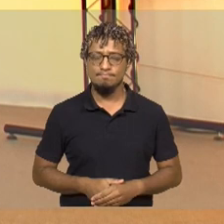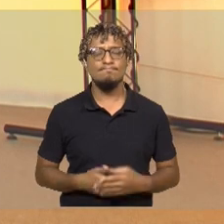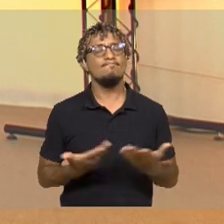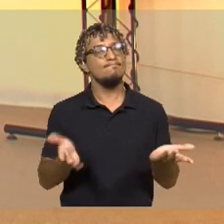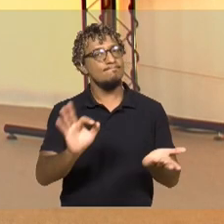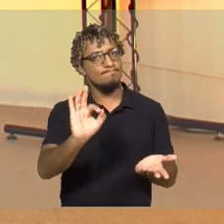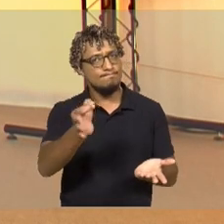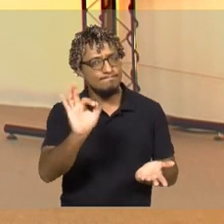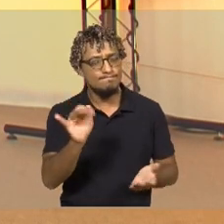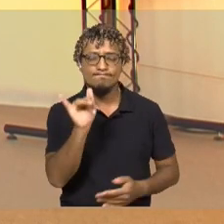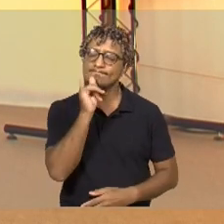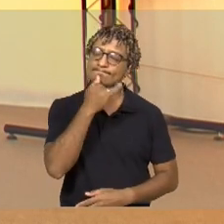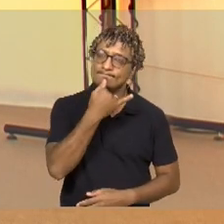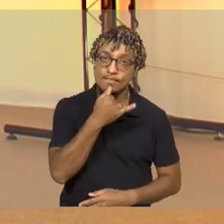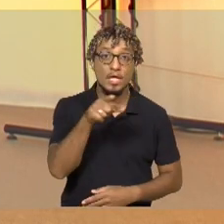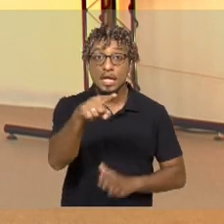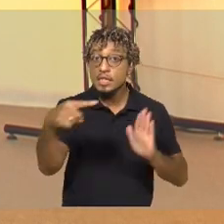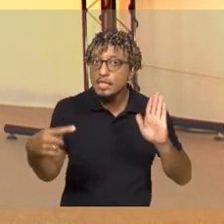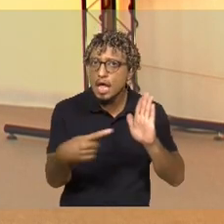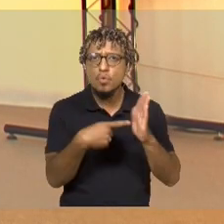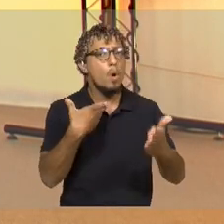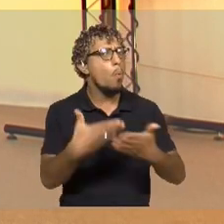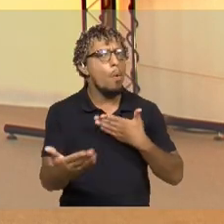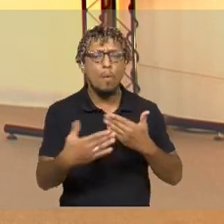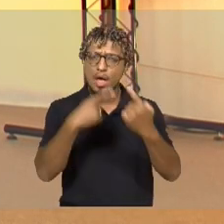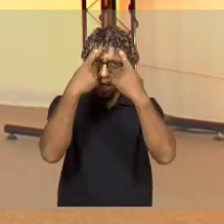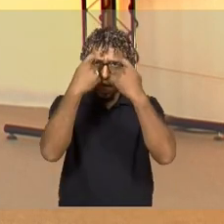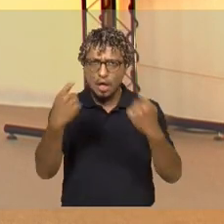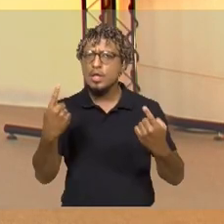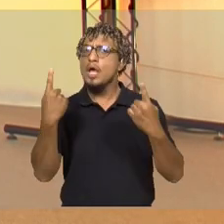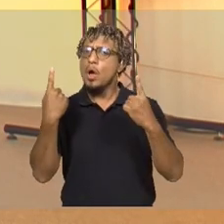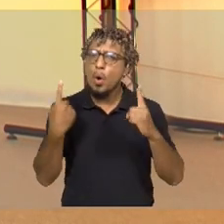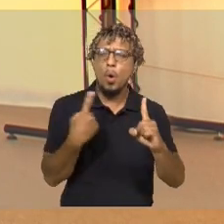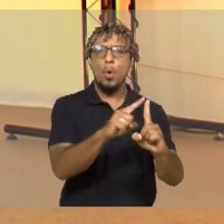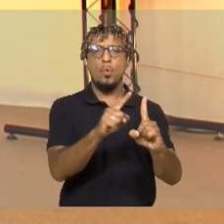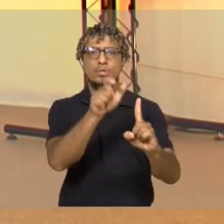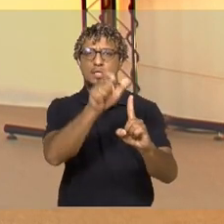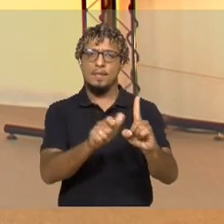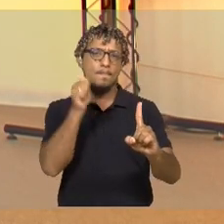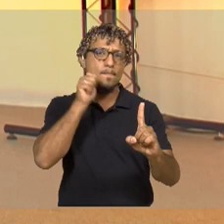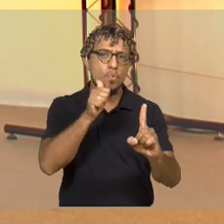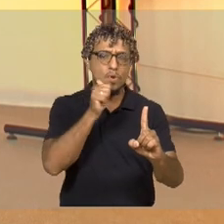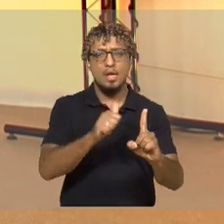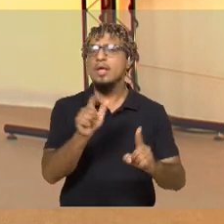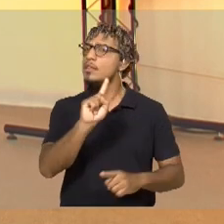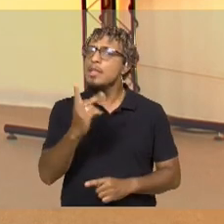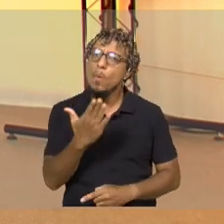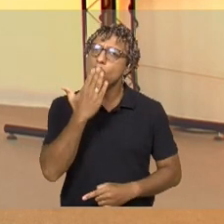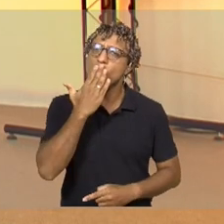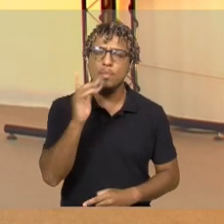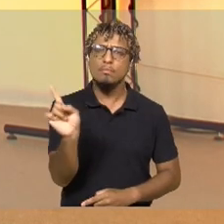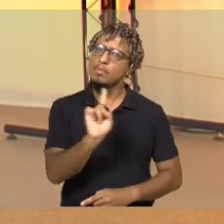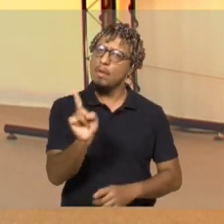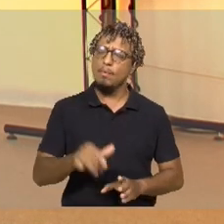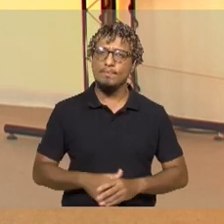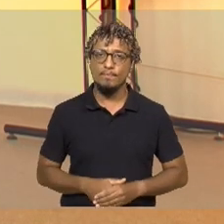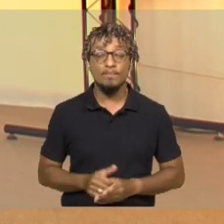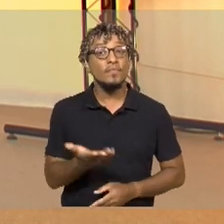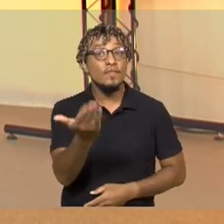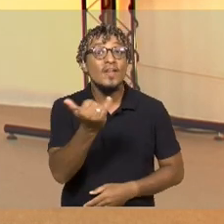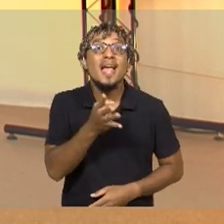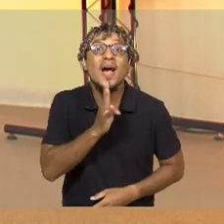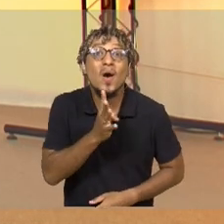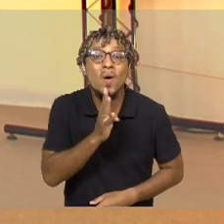lamentável. Denuncie todo tipo de agressão contra as mulheres. Não se cale. E a seguir, conheça a técnica